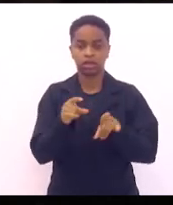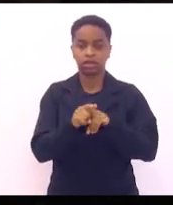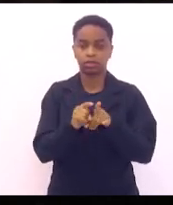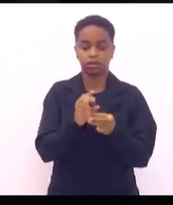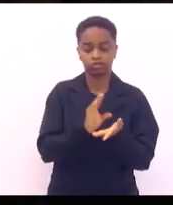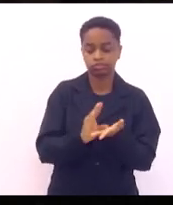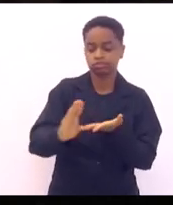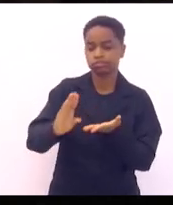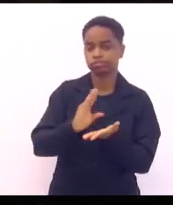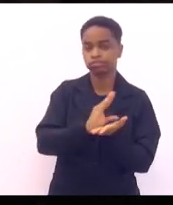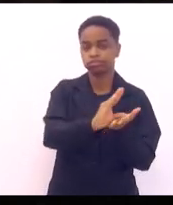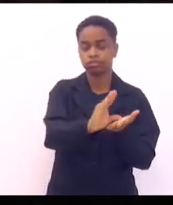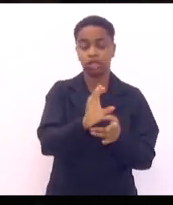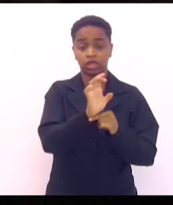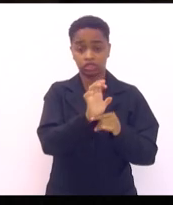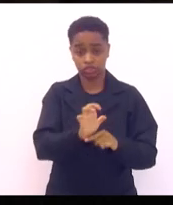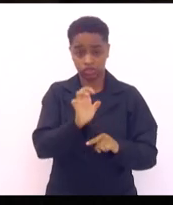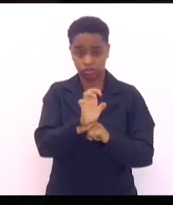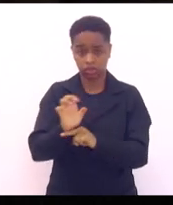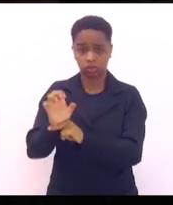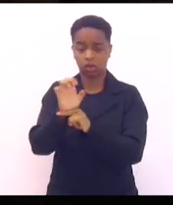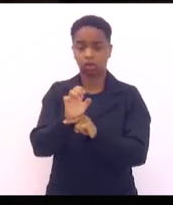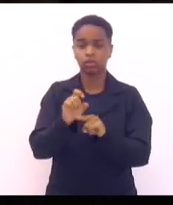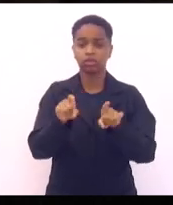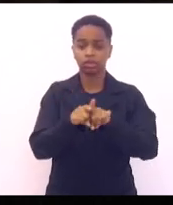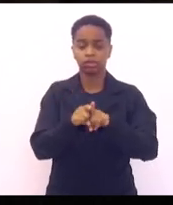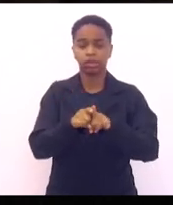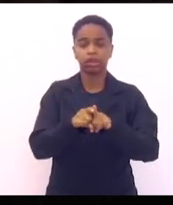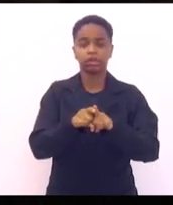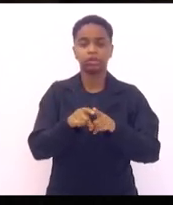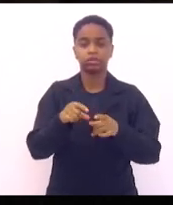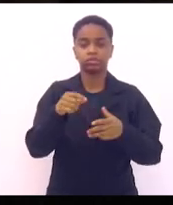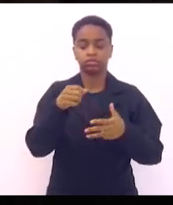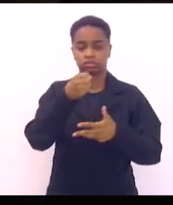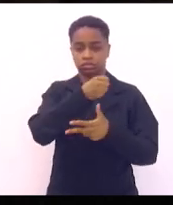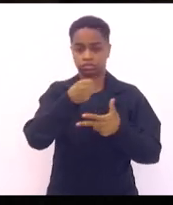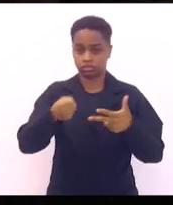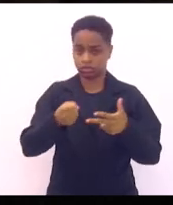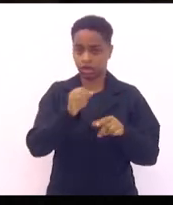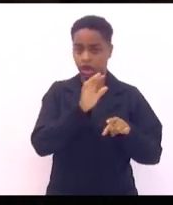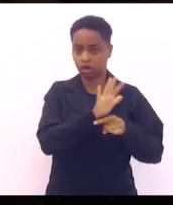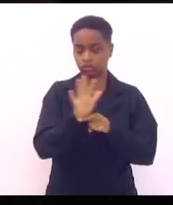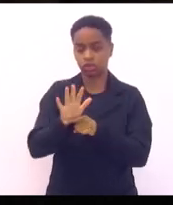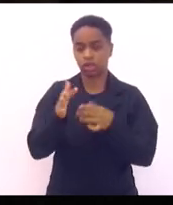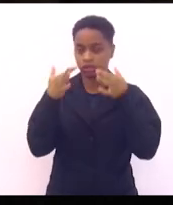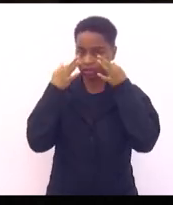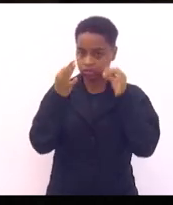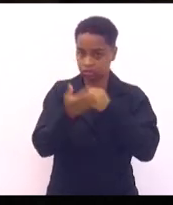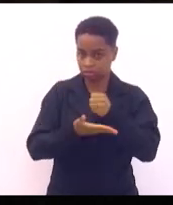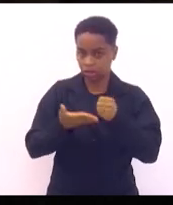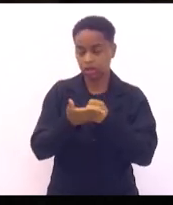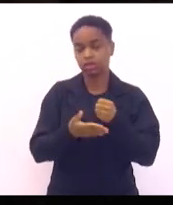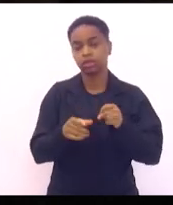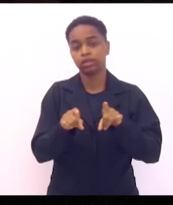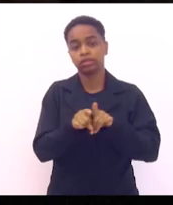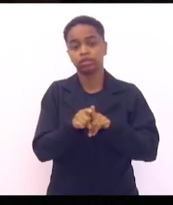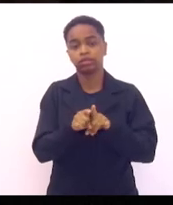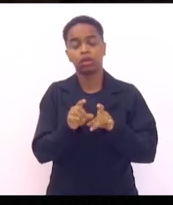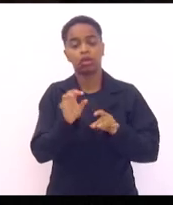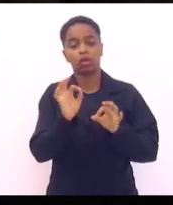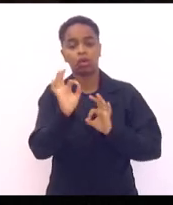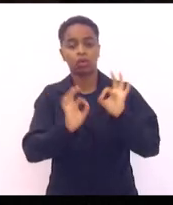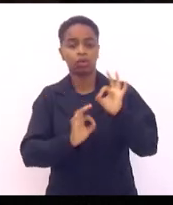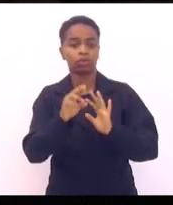recursos estaduais para compor o financiamento tripartite da atenção básica, de modo a regular e automático